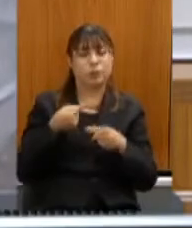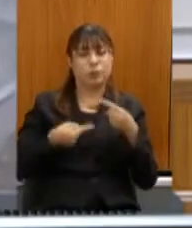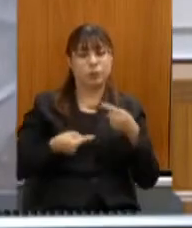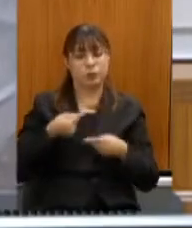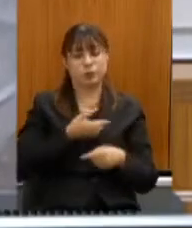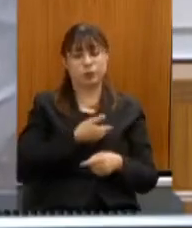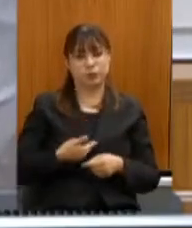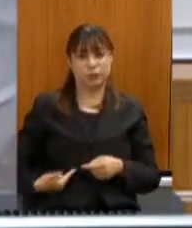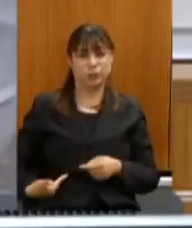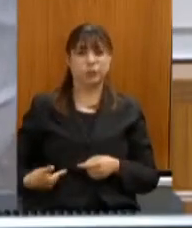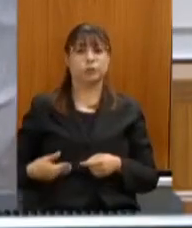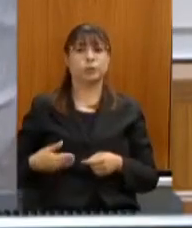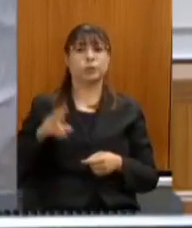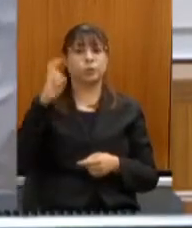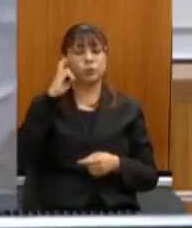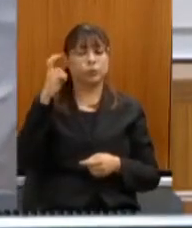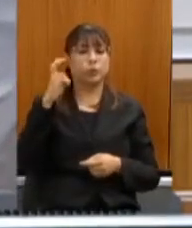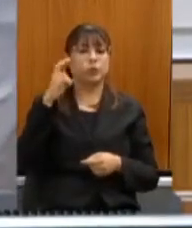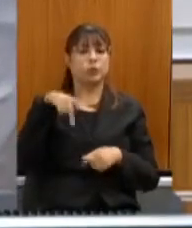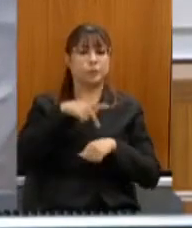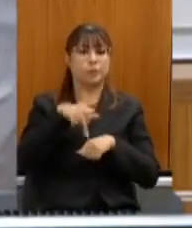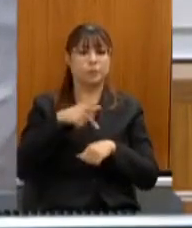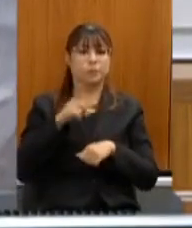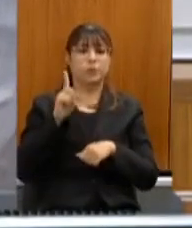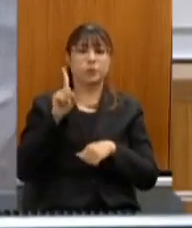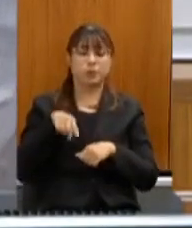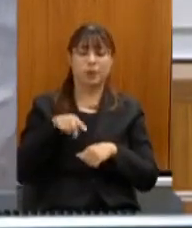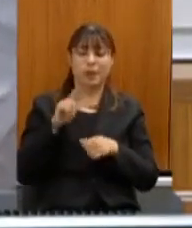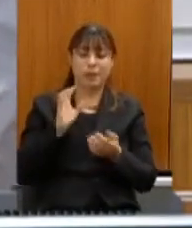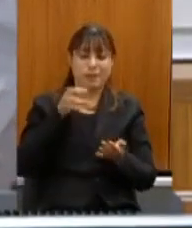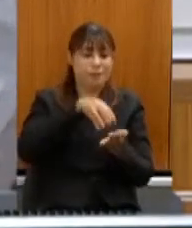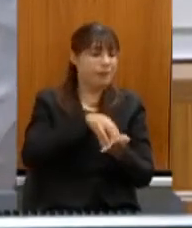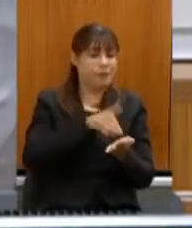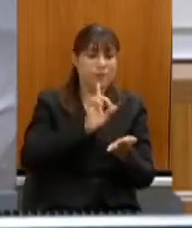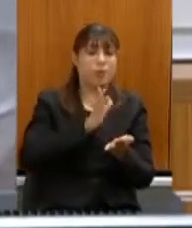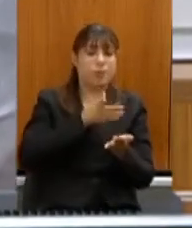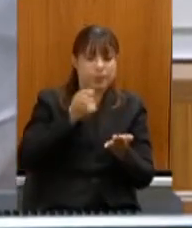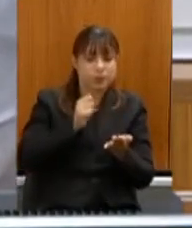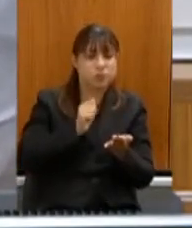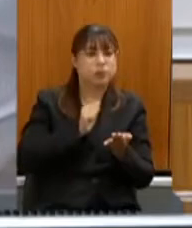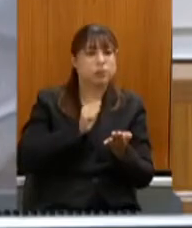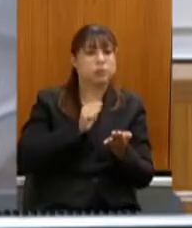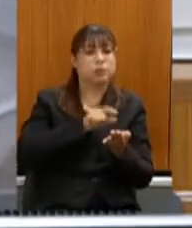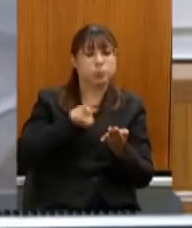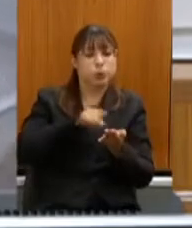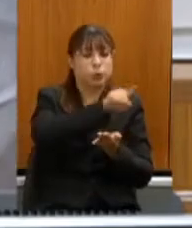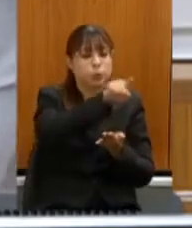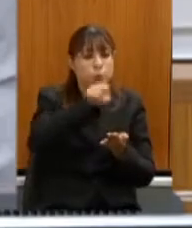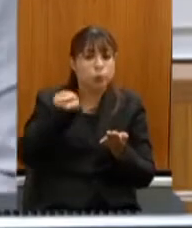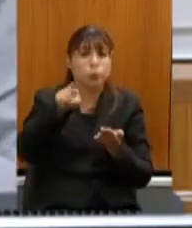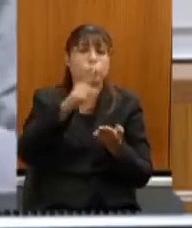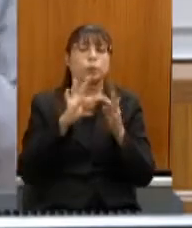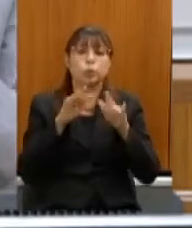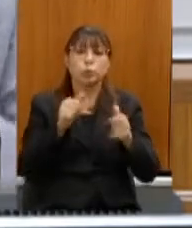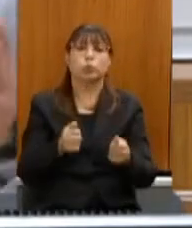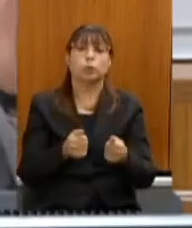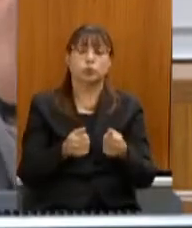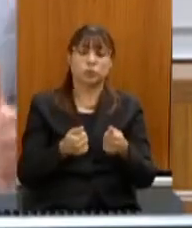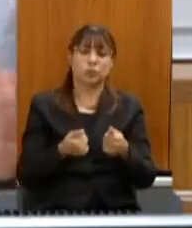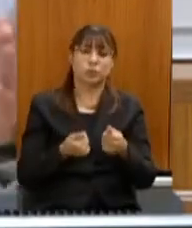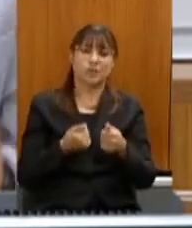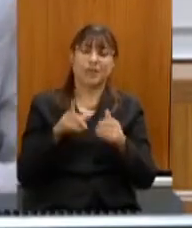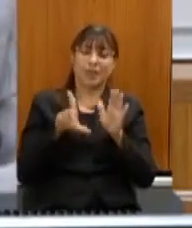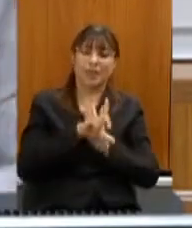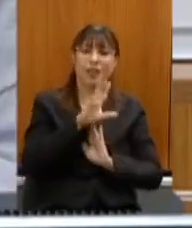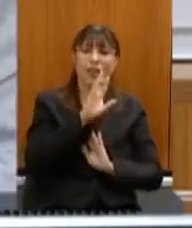cultura de todo o país que é a descentralização é impossível é o exemplo da lei Rouanet 67%